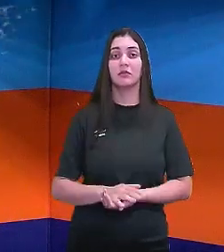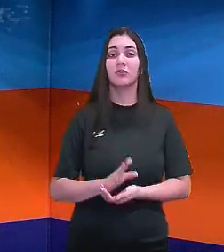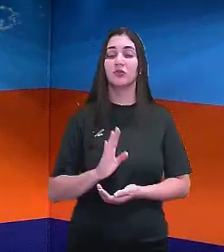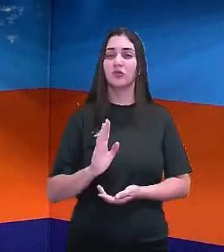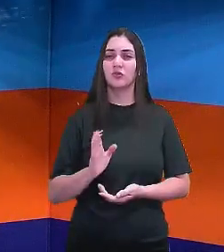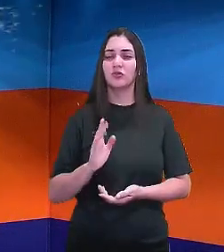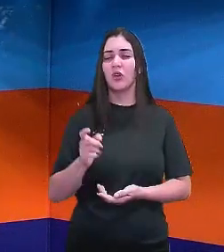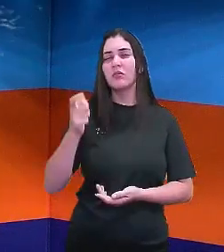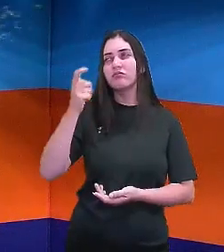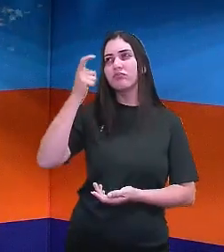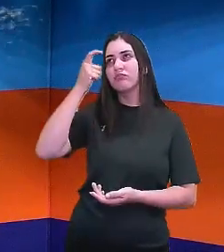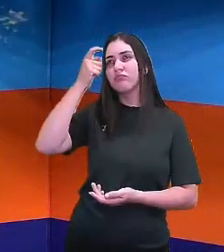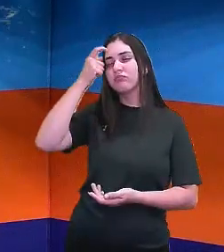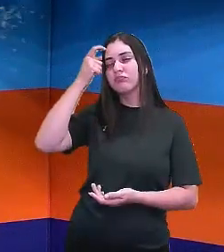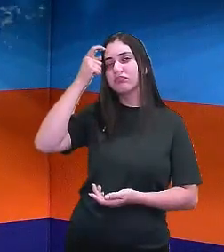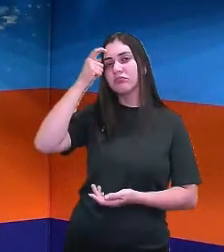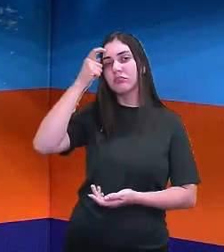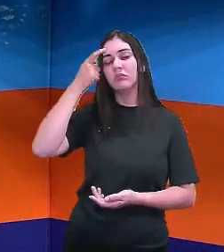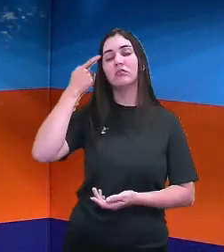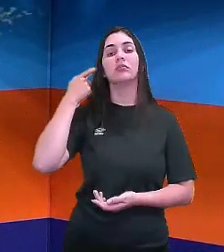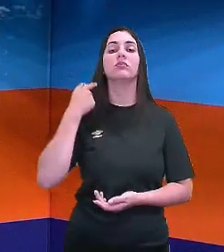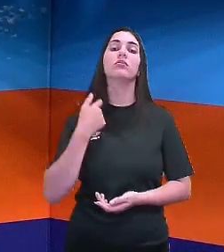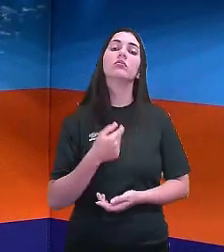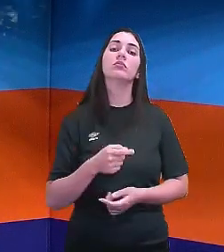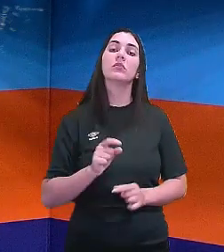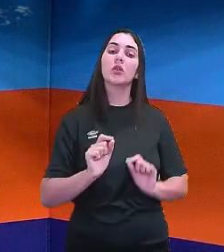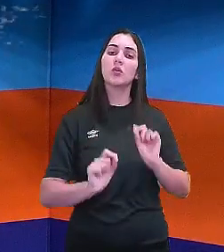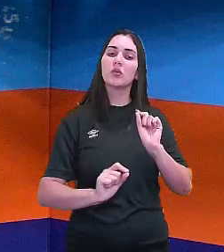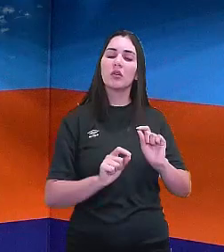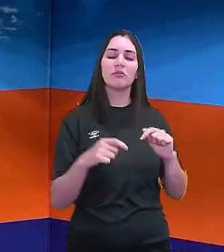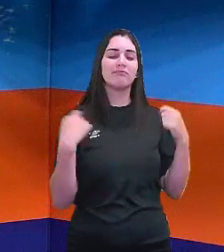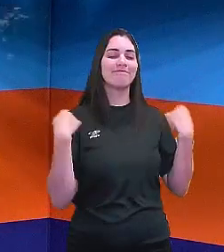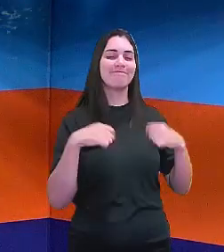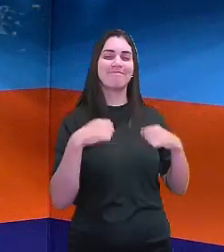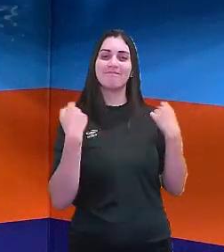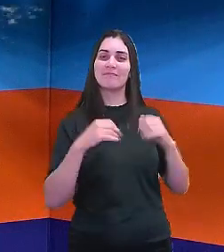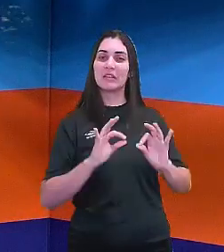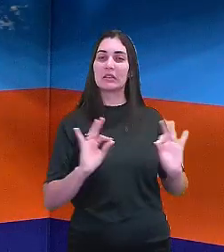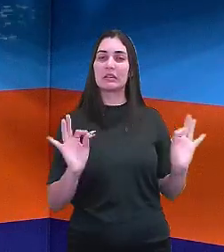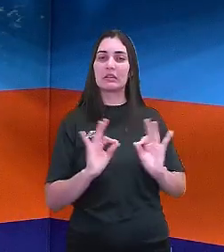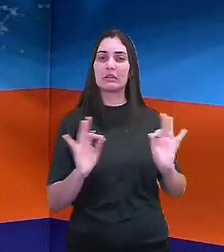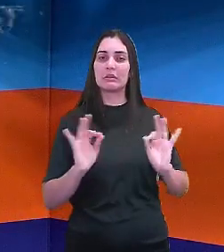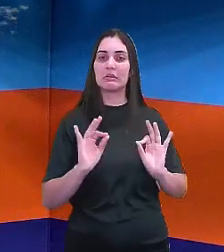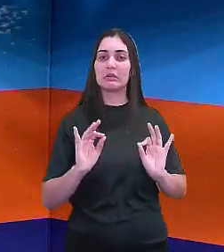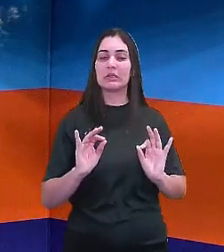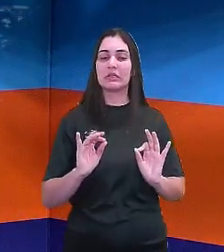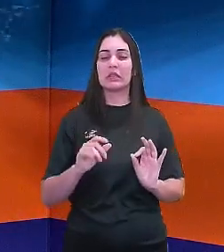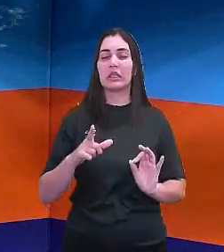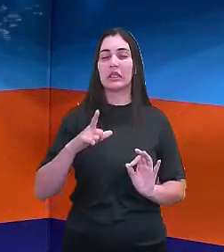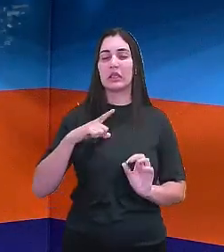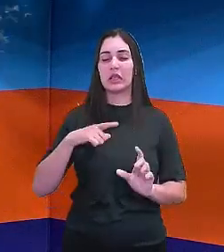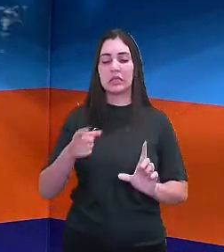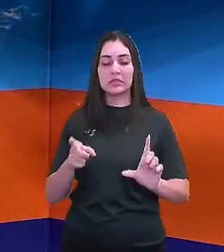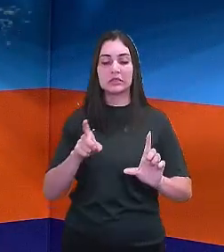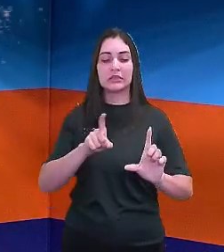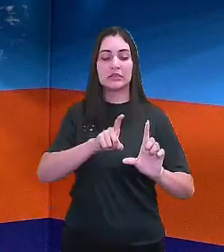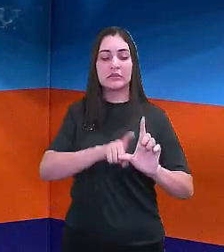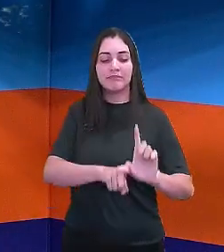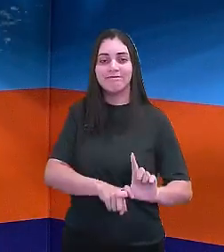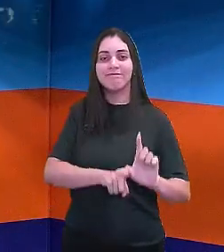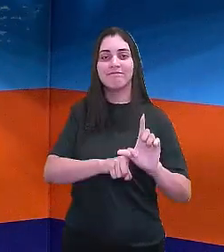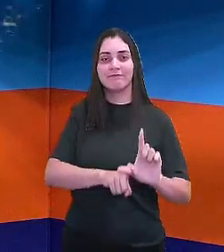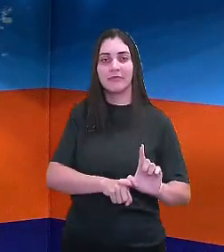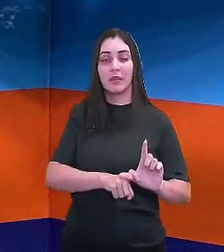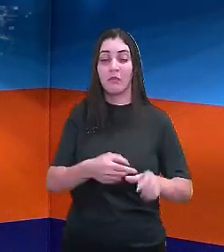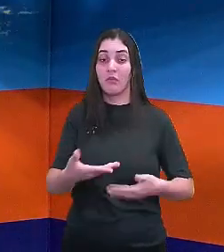essa consciência de que não precisava-se mais ter essa dependência em relação